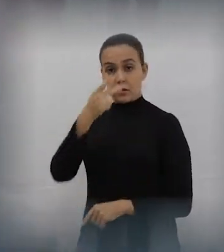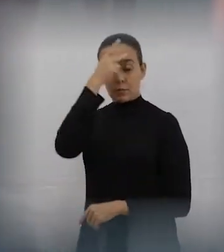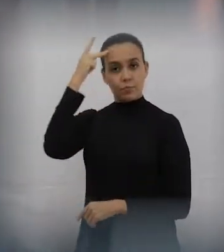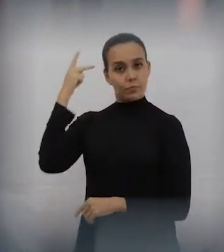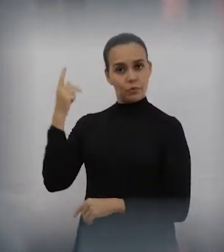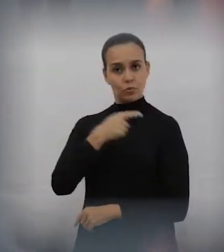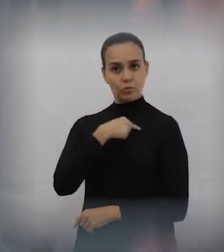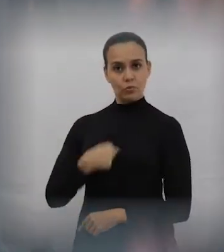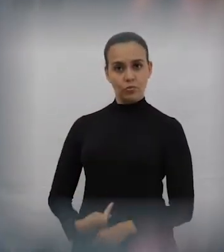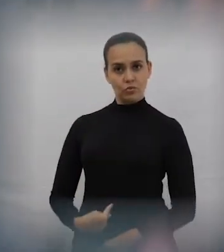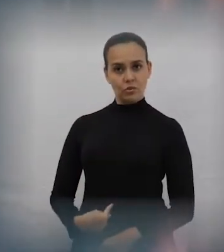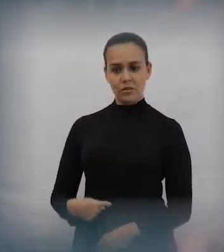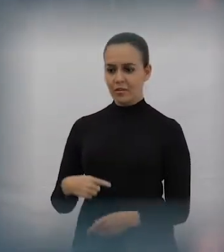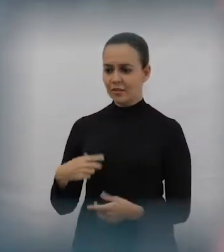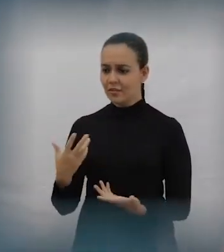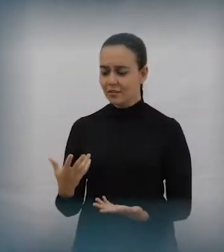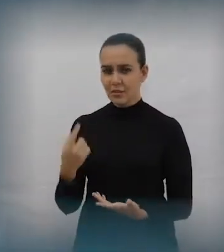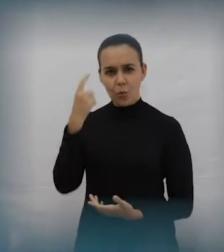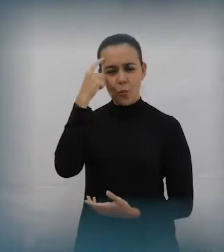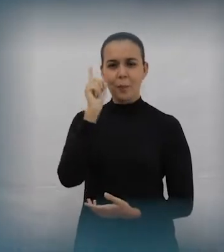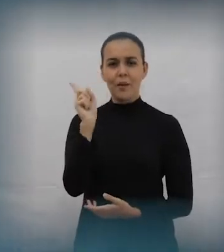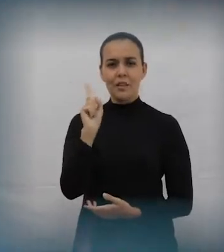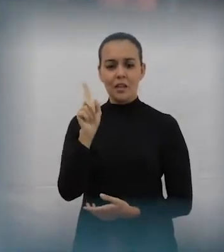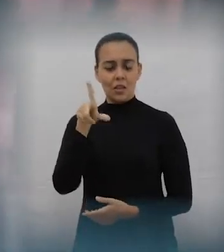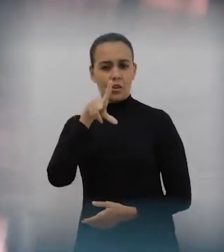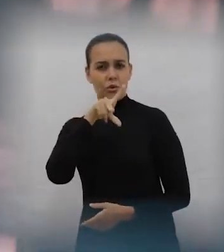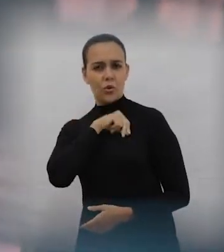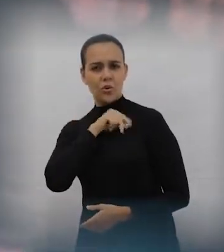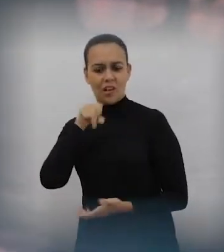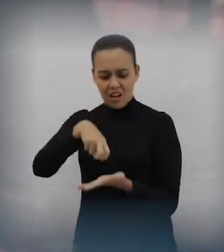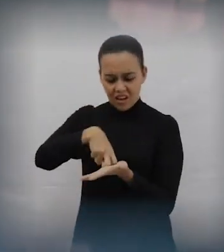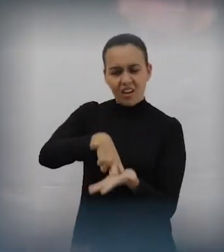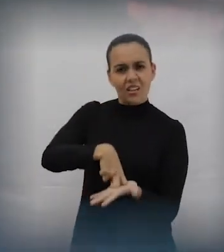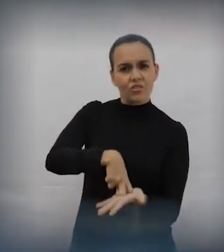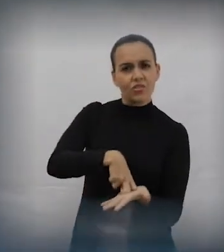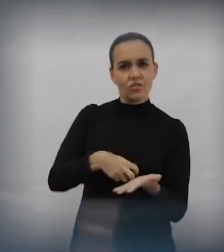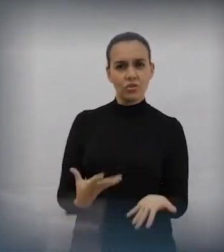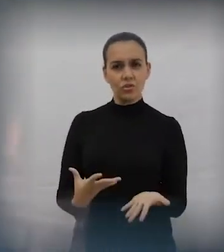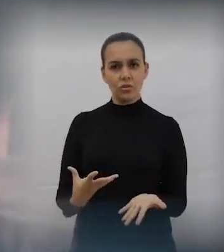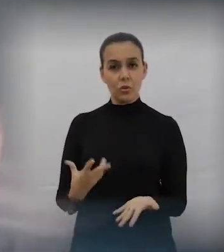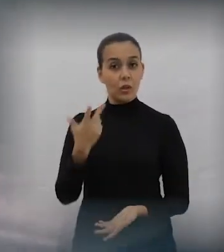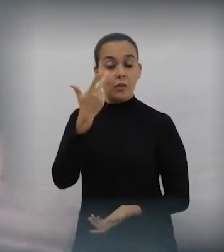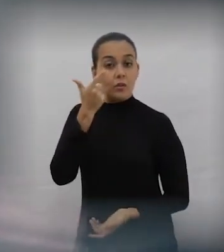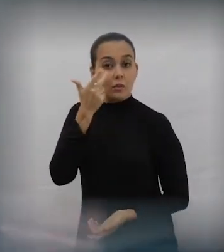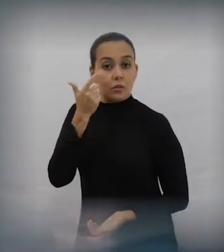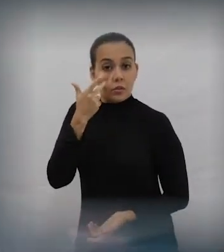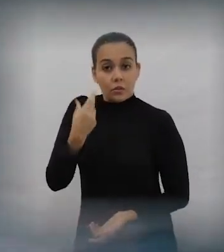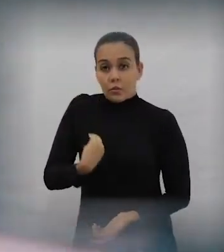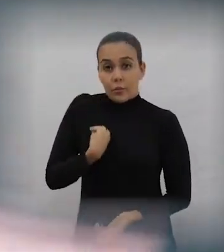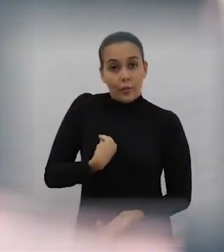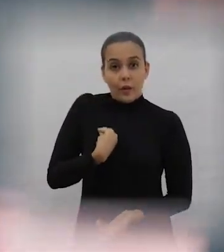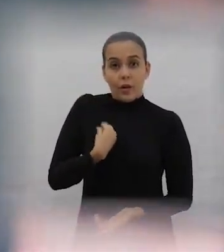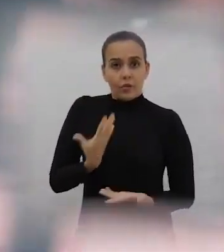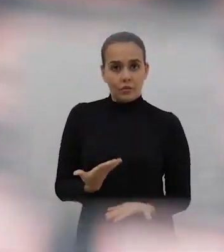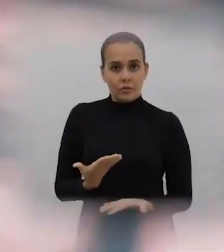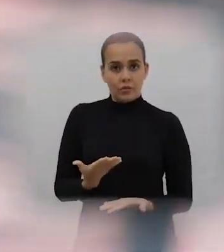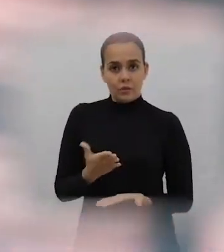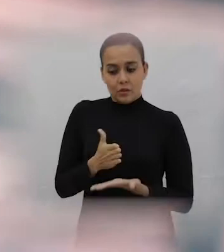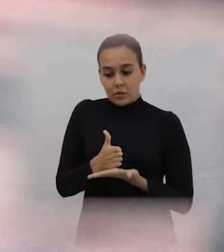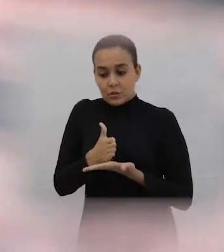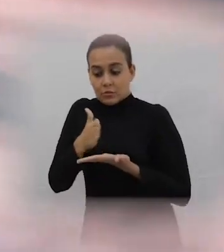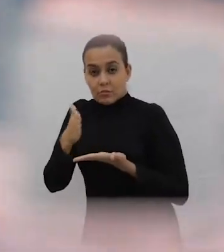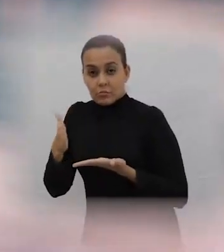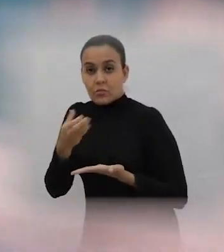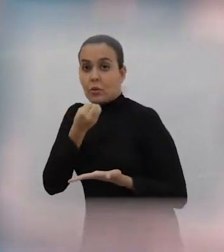castigo divino ou nada disso. Eles veem como parte da vida. As duas coisas são parte de uma mesma vida, né? O yang é isso, né? O yin está no yang e vice